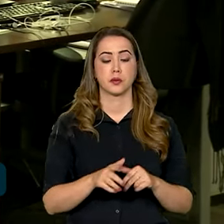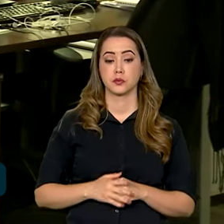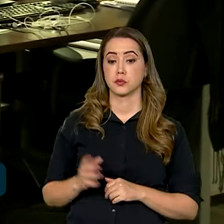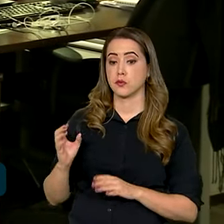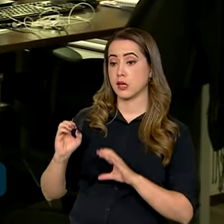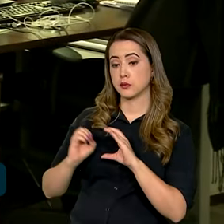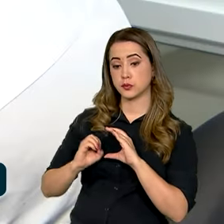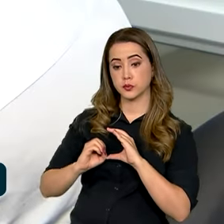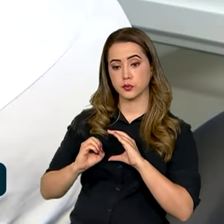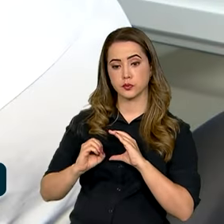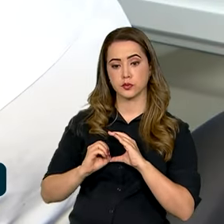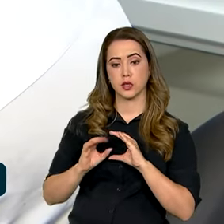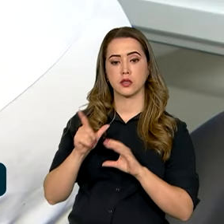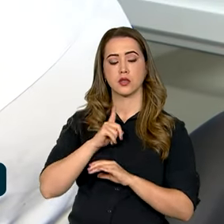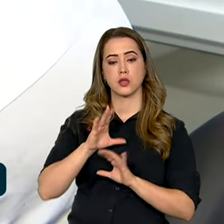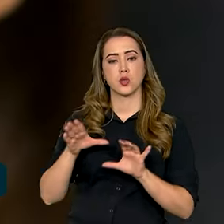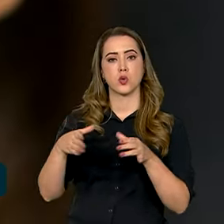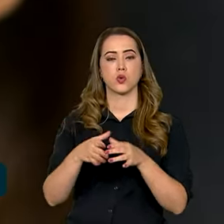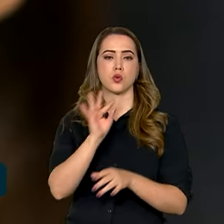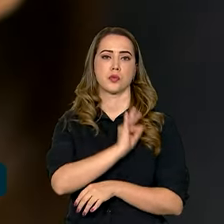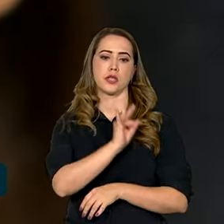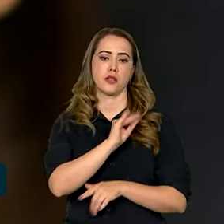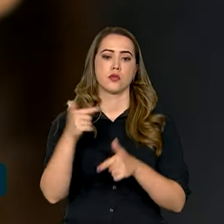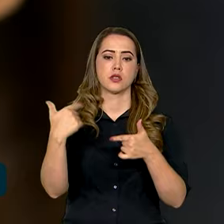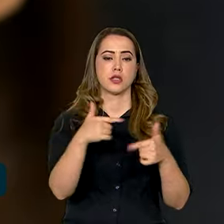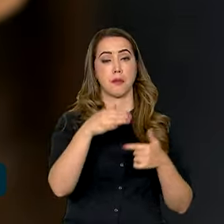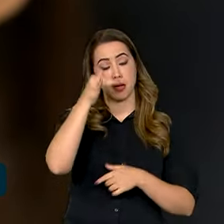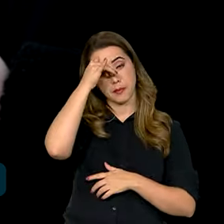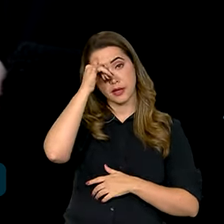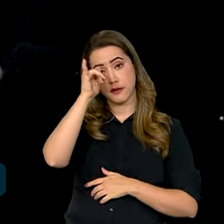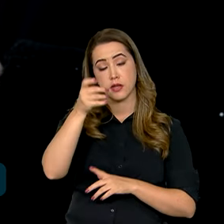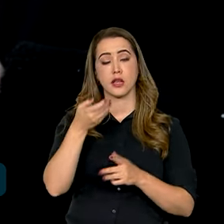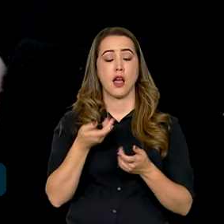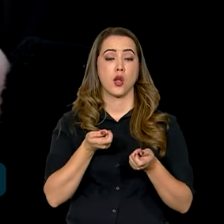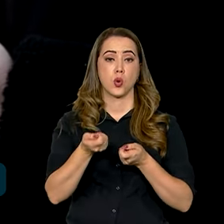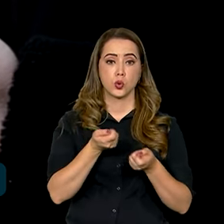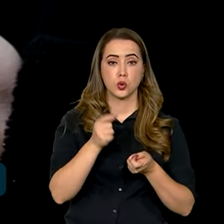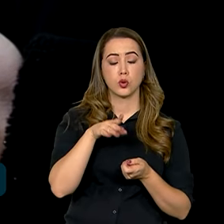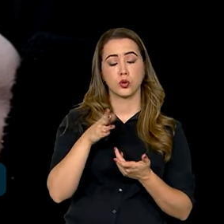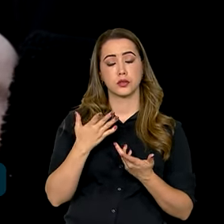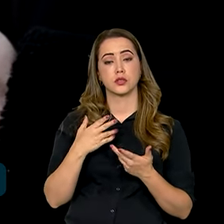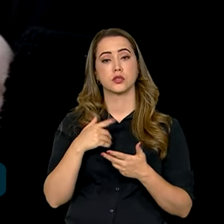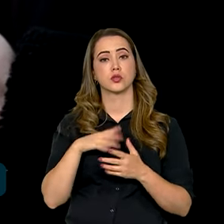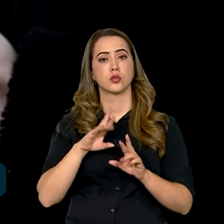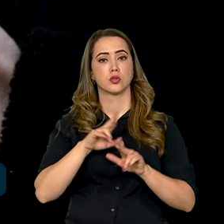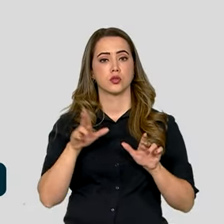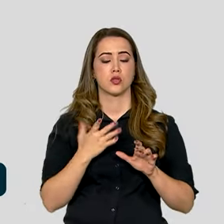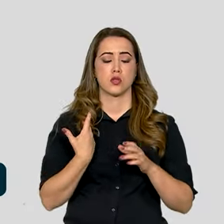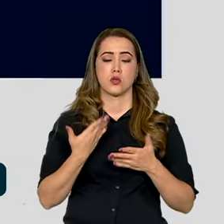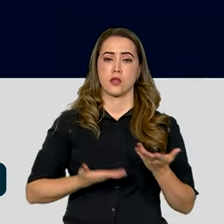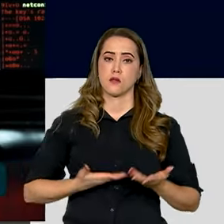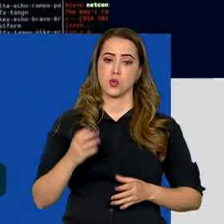Telecomunicações, Anatel, existe um grupo técnico que trabalha na prevenção e no combate às fraudes nos serviços de telecomunicações.